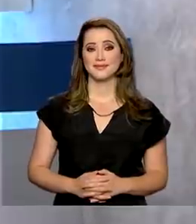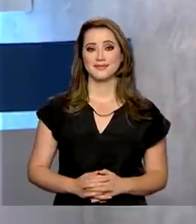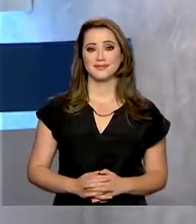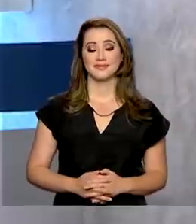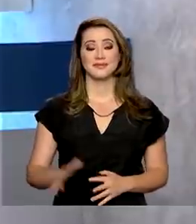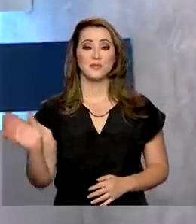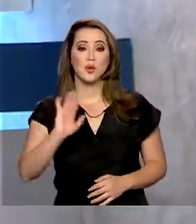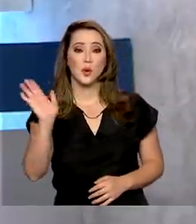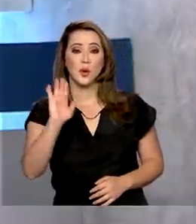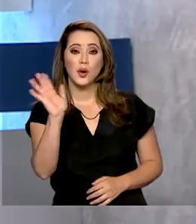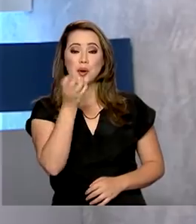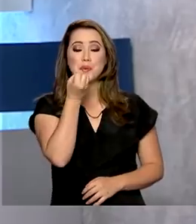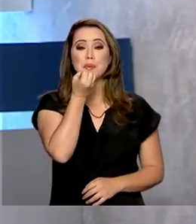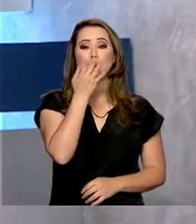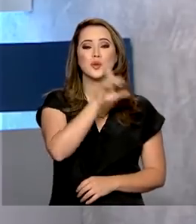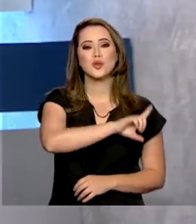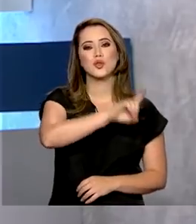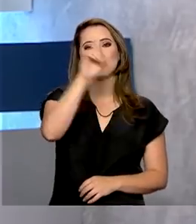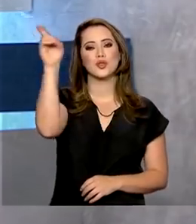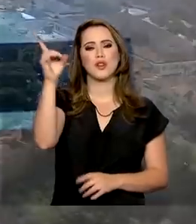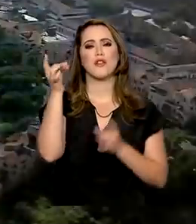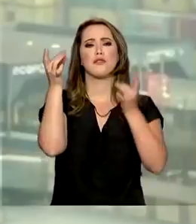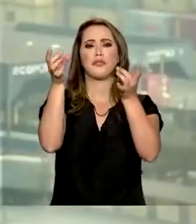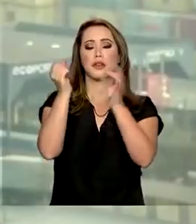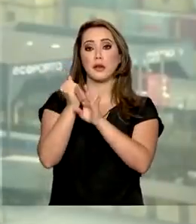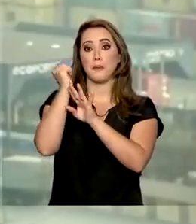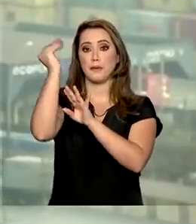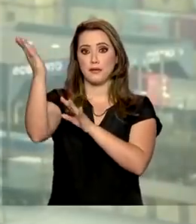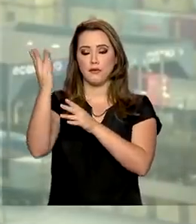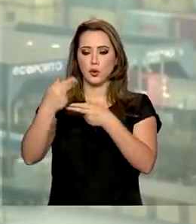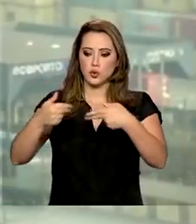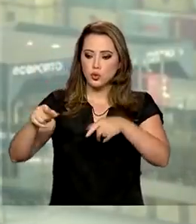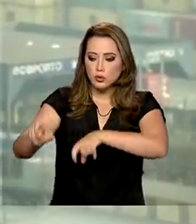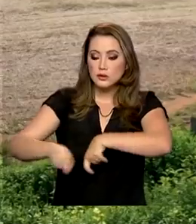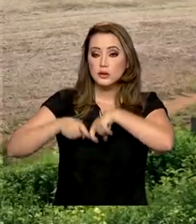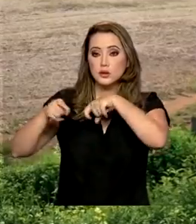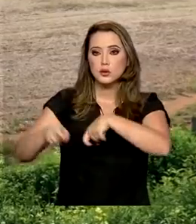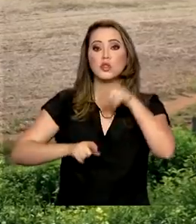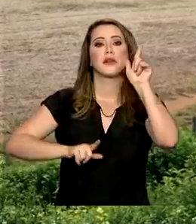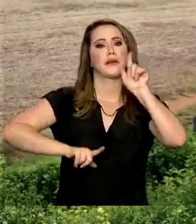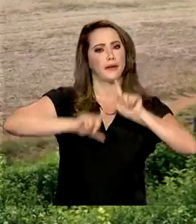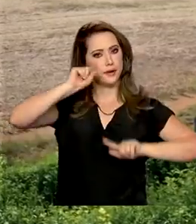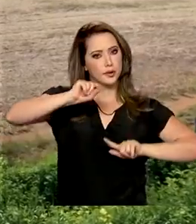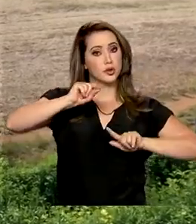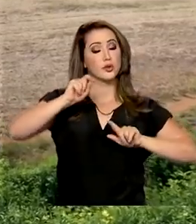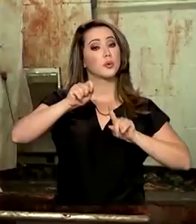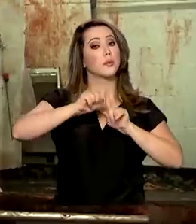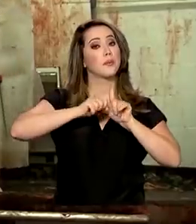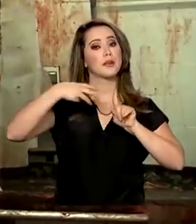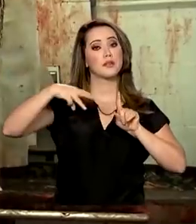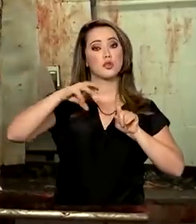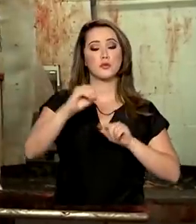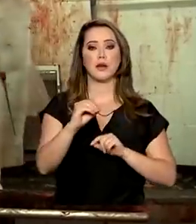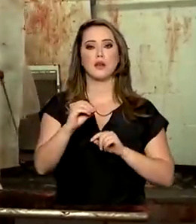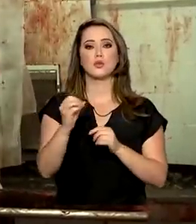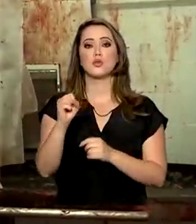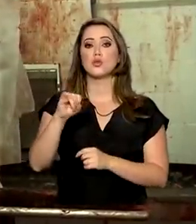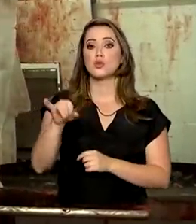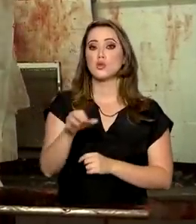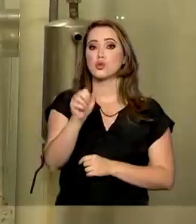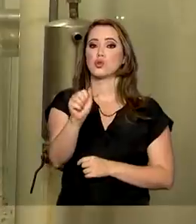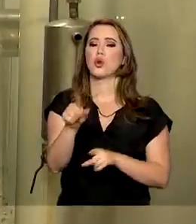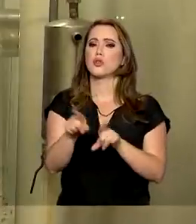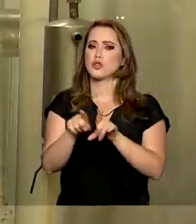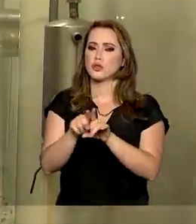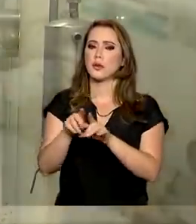Olá, bom dia! Exportações do agronegócio bateram recorde em março. Soja e carne foram os produtos